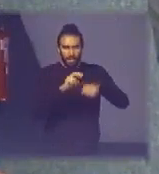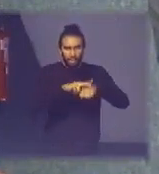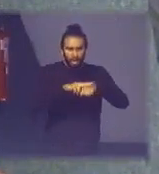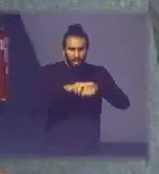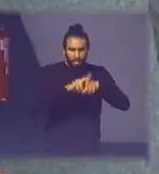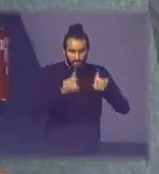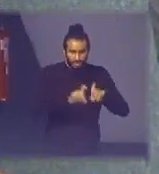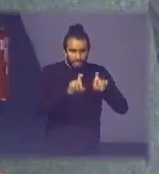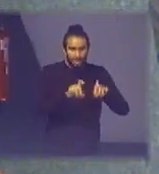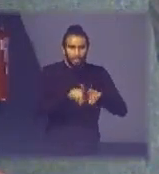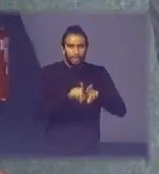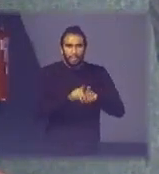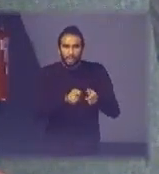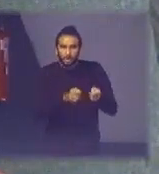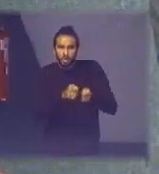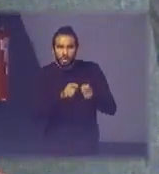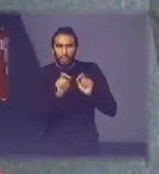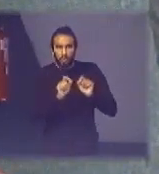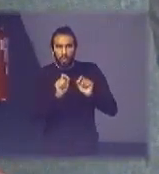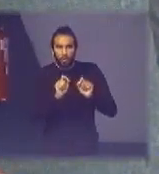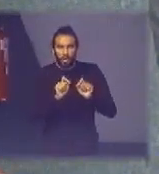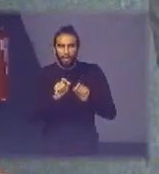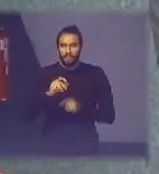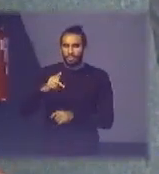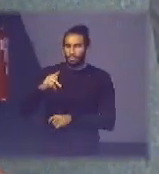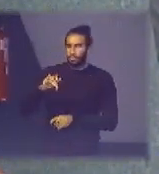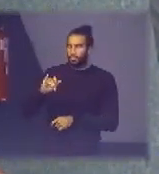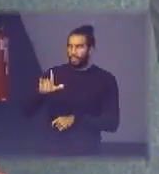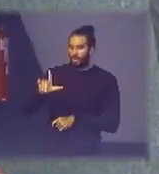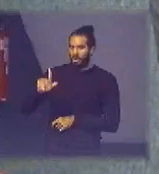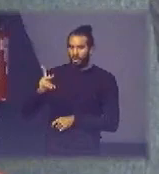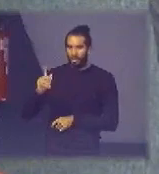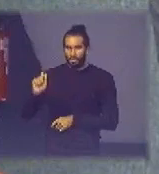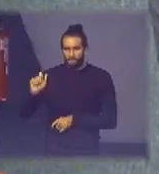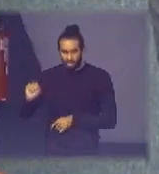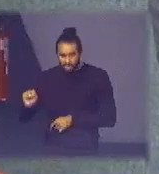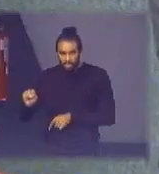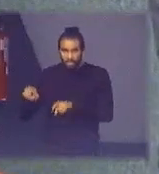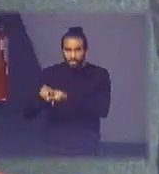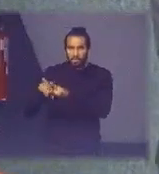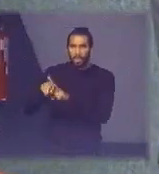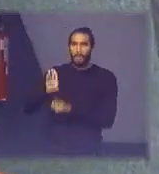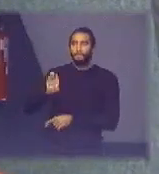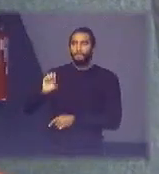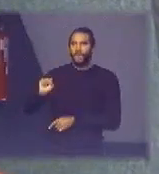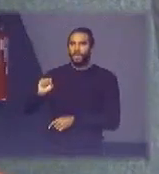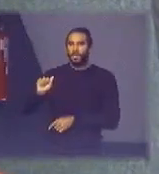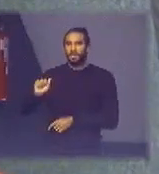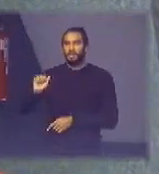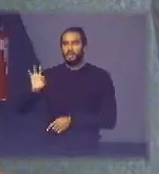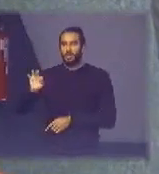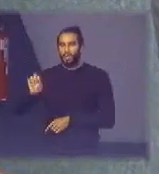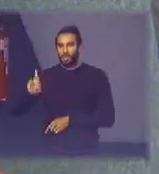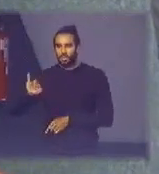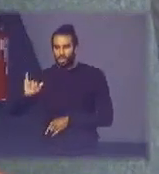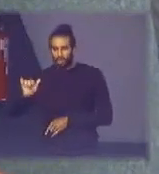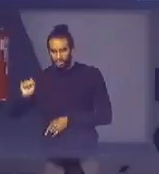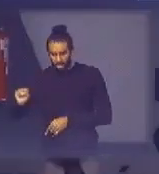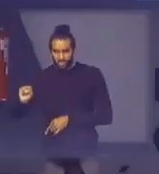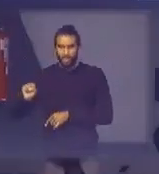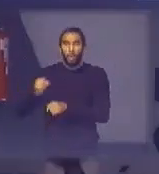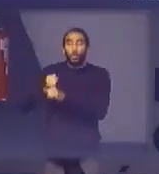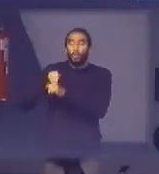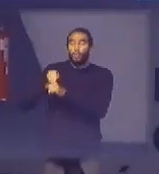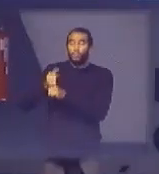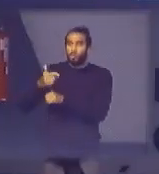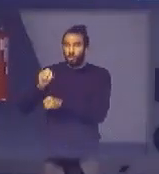a gerenciar o programa de pilhas e baterias que até então ele existia desde 2010 até então levava o nome